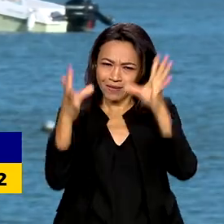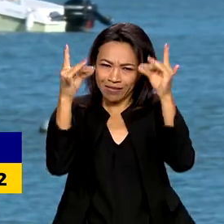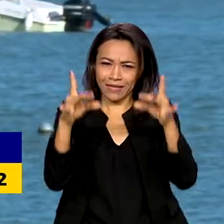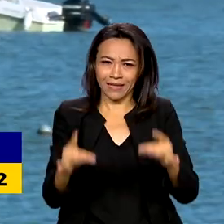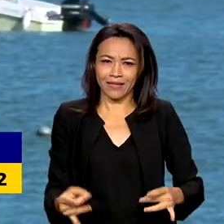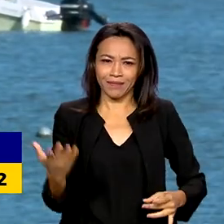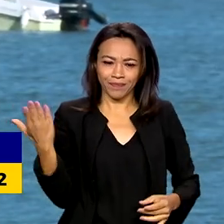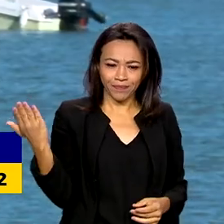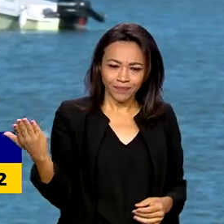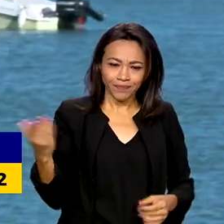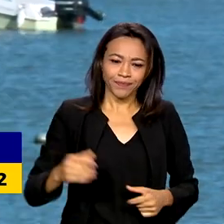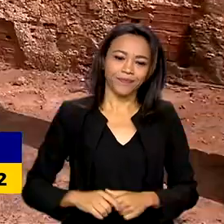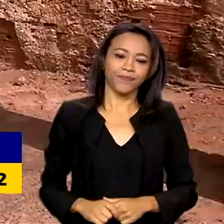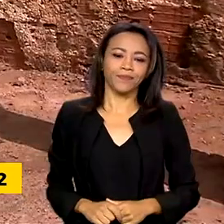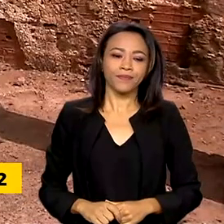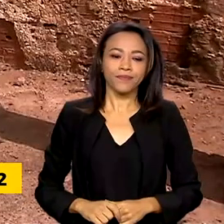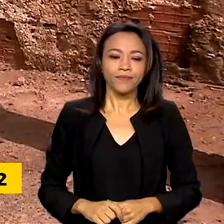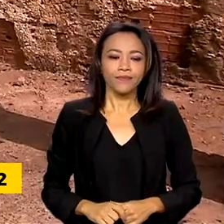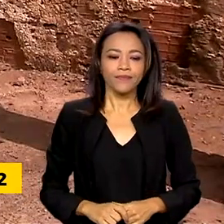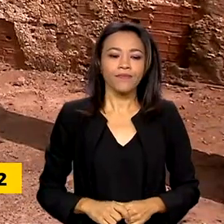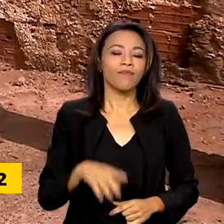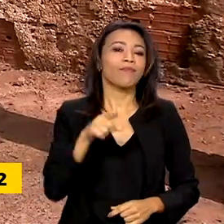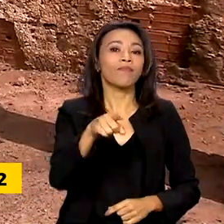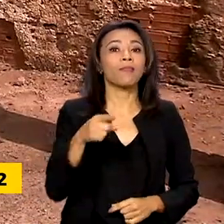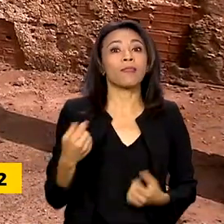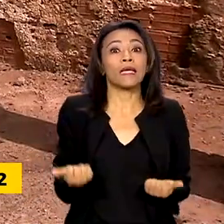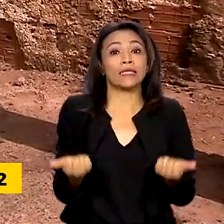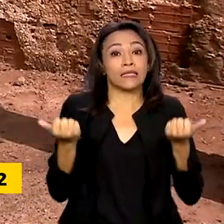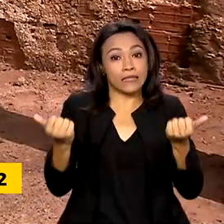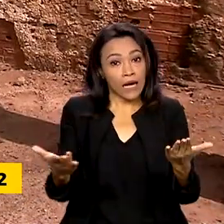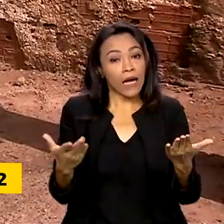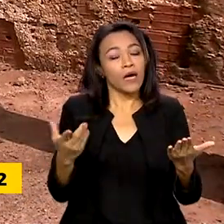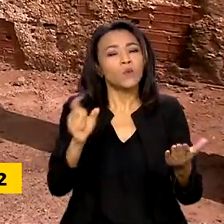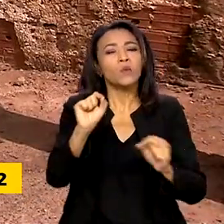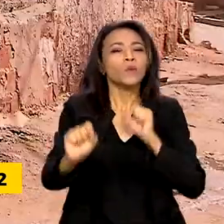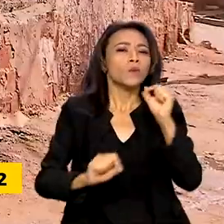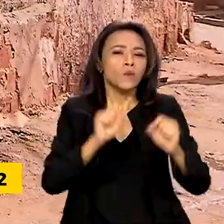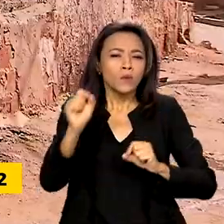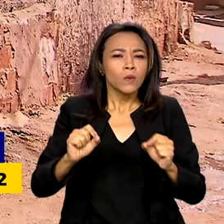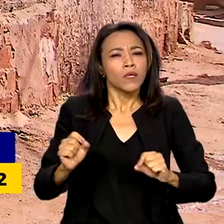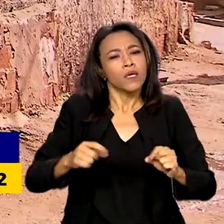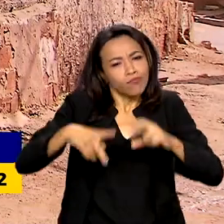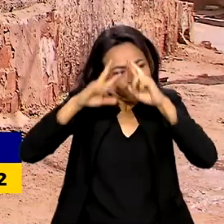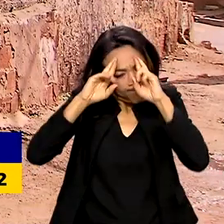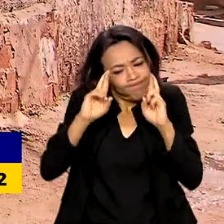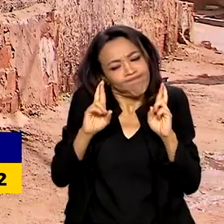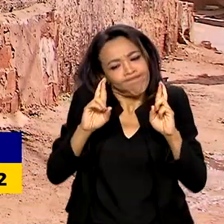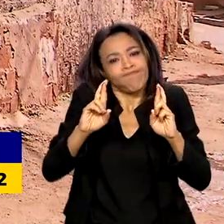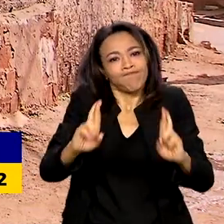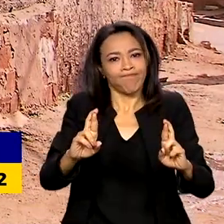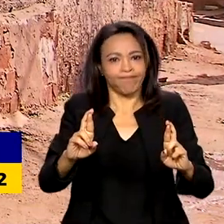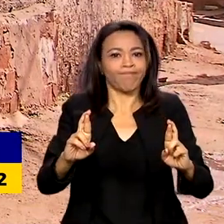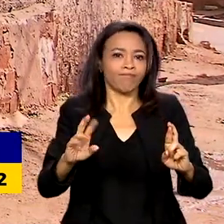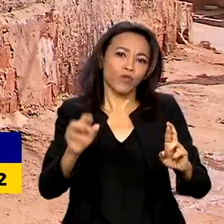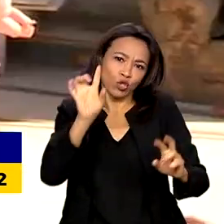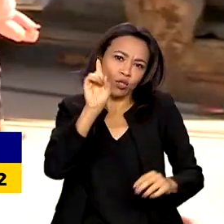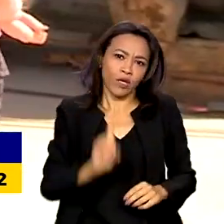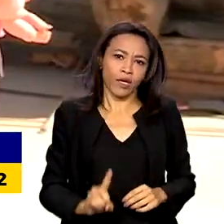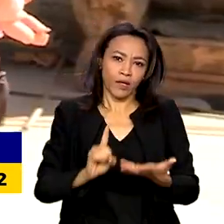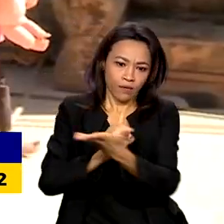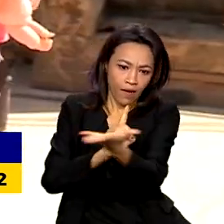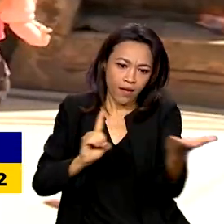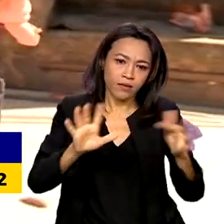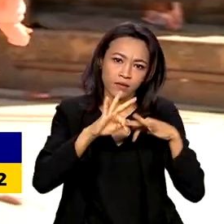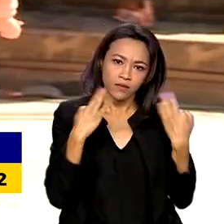na reportagem. Dar mais dignidade às famílias, uma das prioridades nesses primeiros